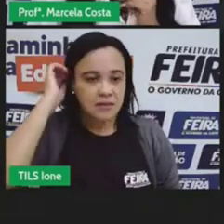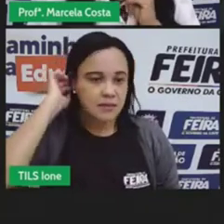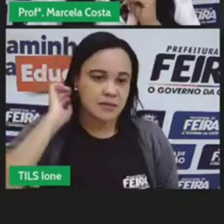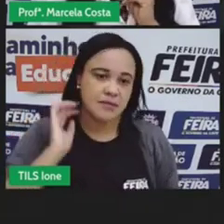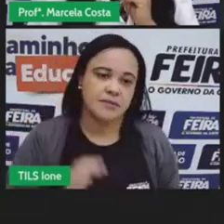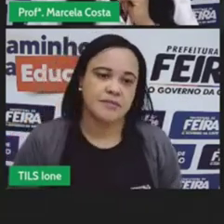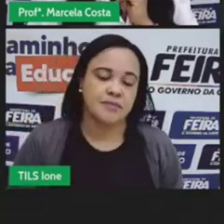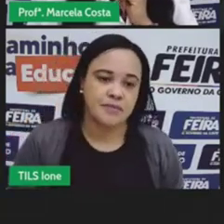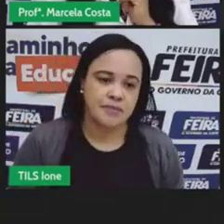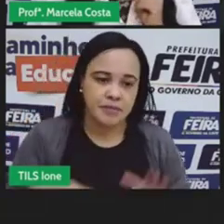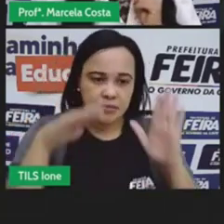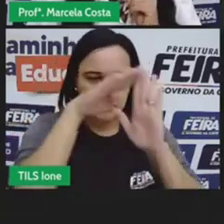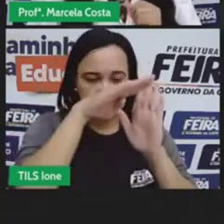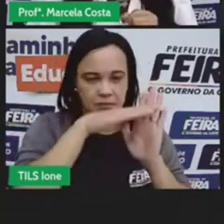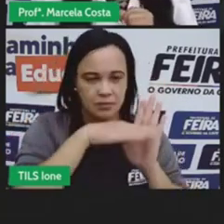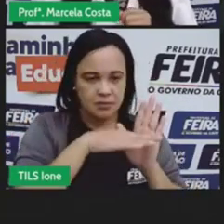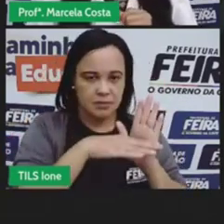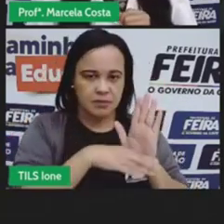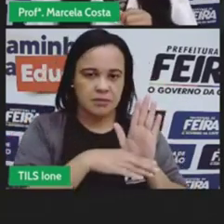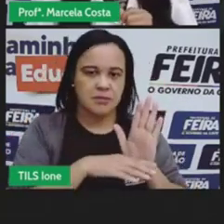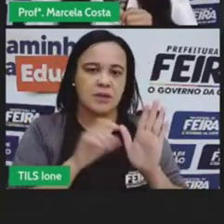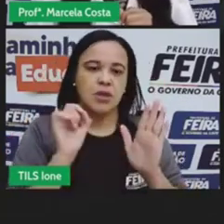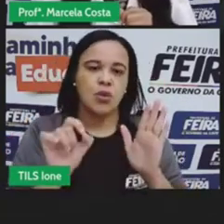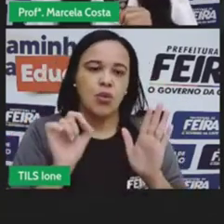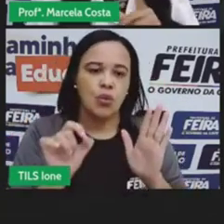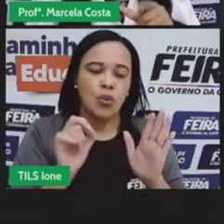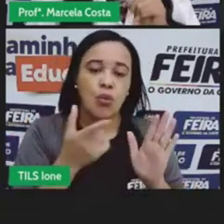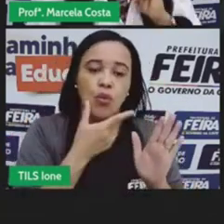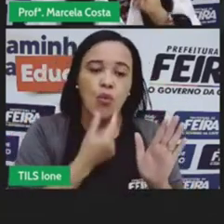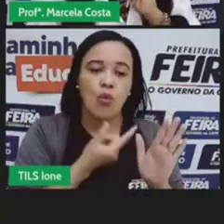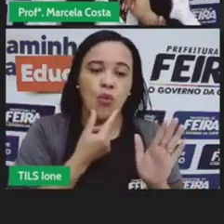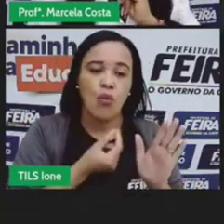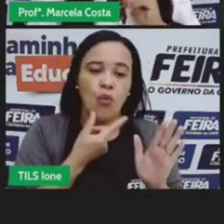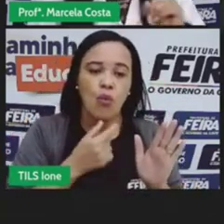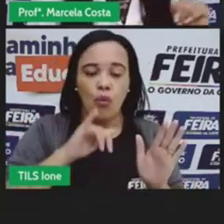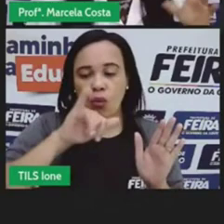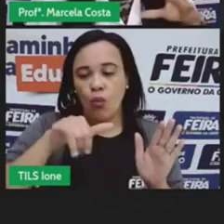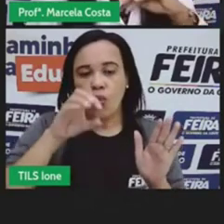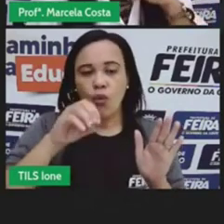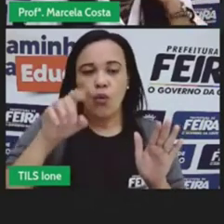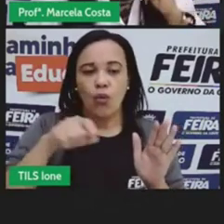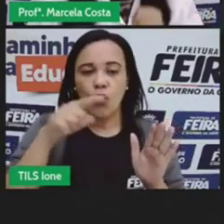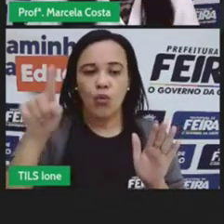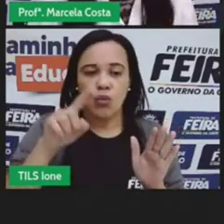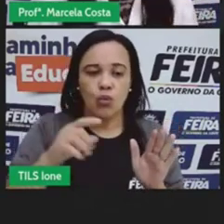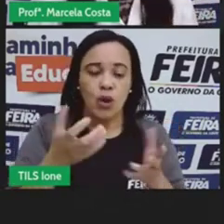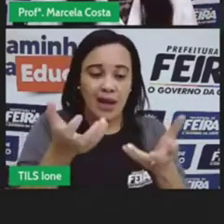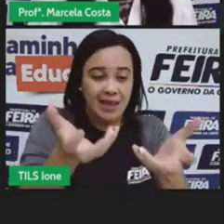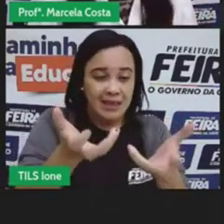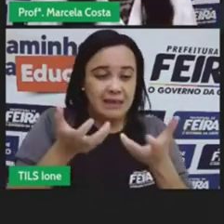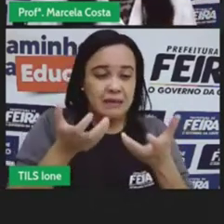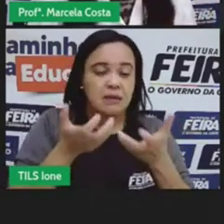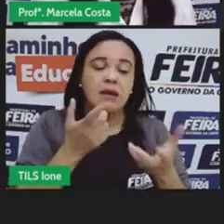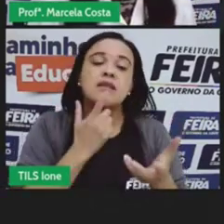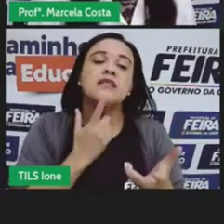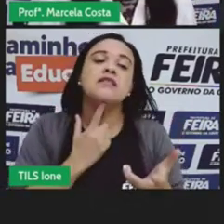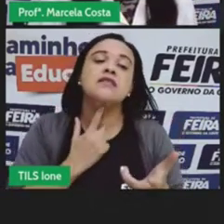João quer comprar que ele quer é uma vontade dele